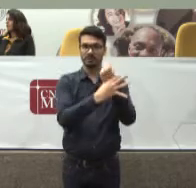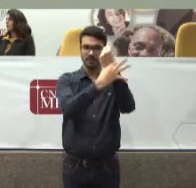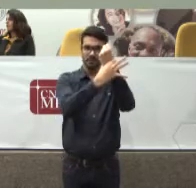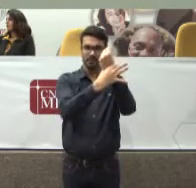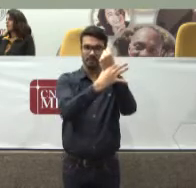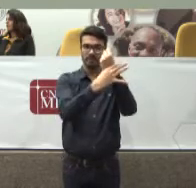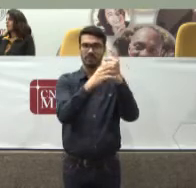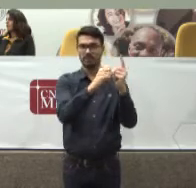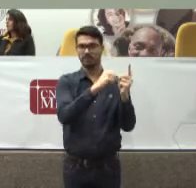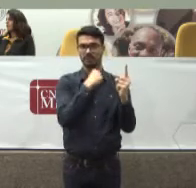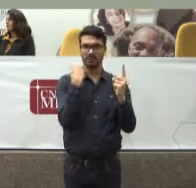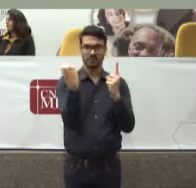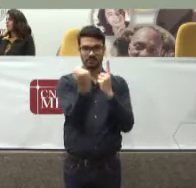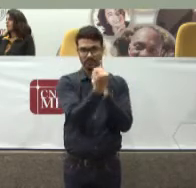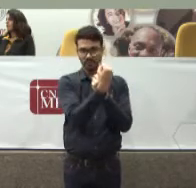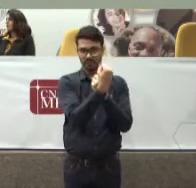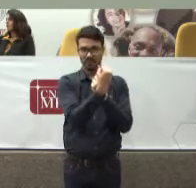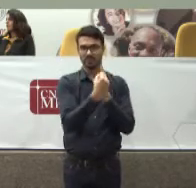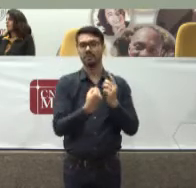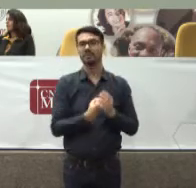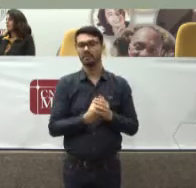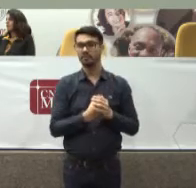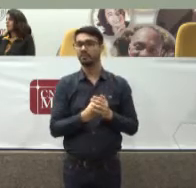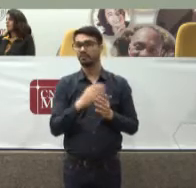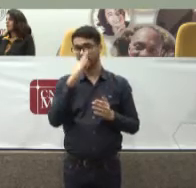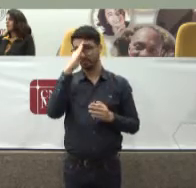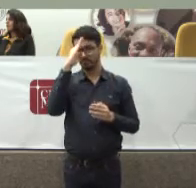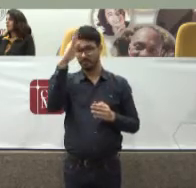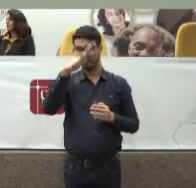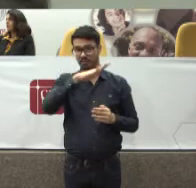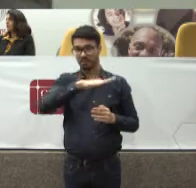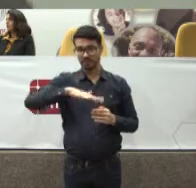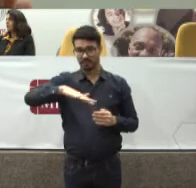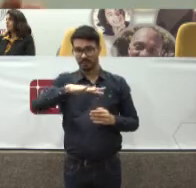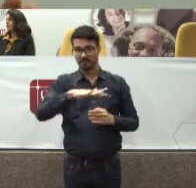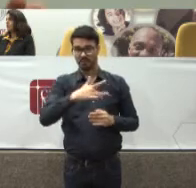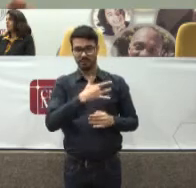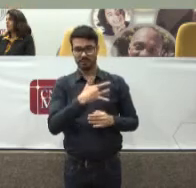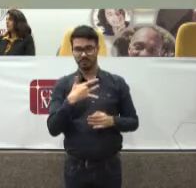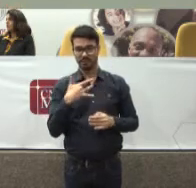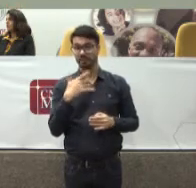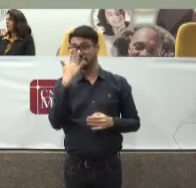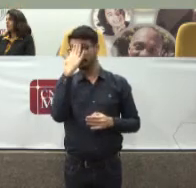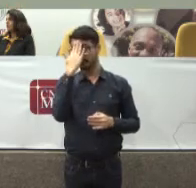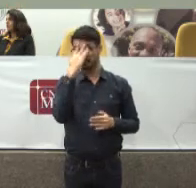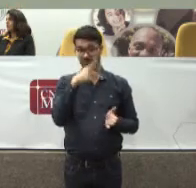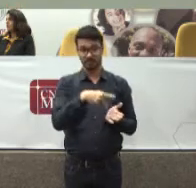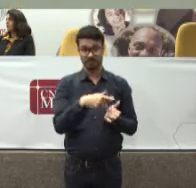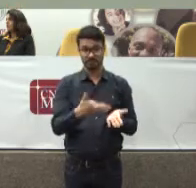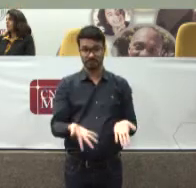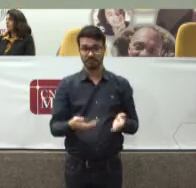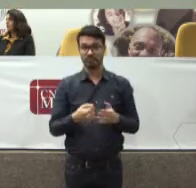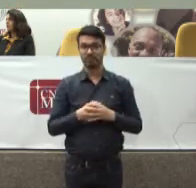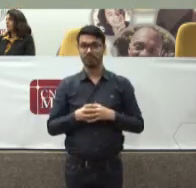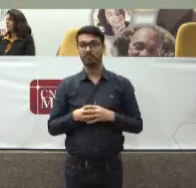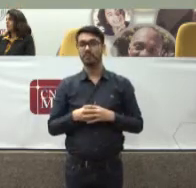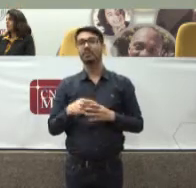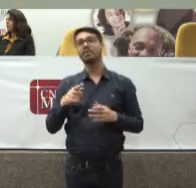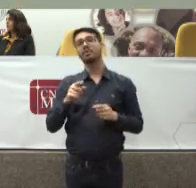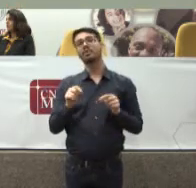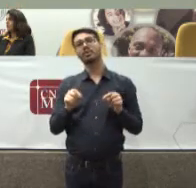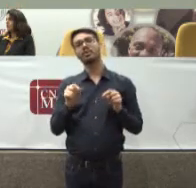Digamos Portanto Em especial Na área da saúde Então sabemos disso Então o que nós queremos